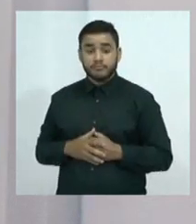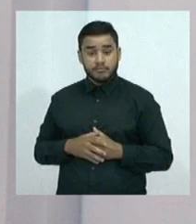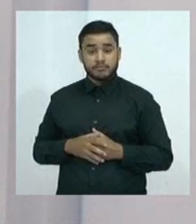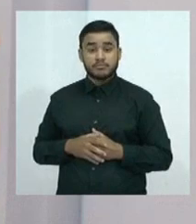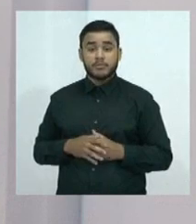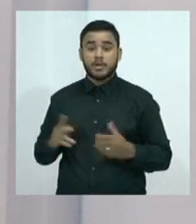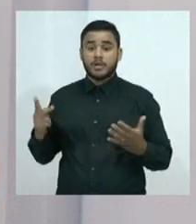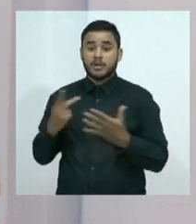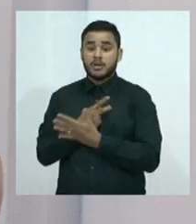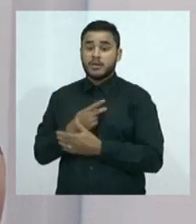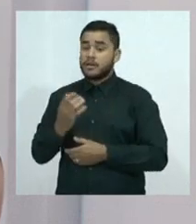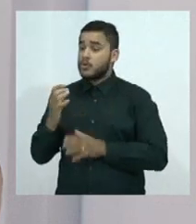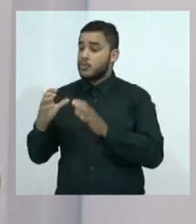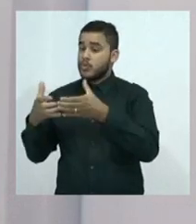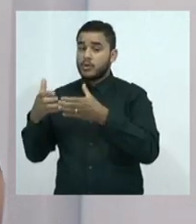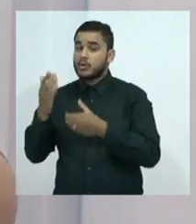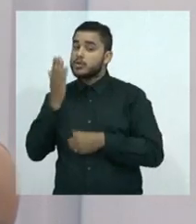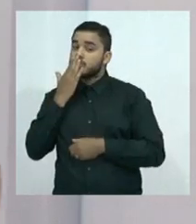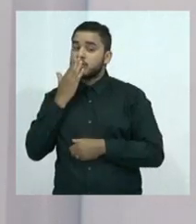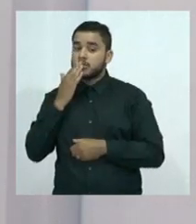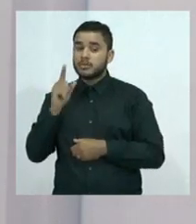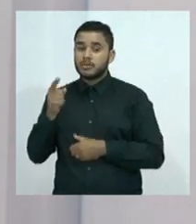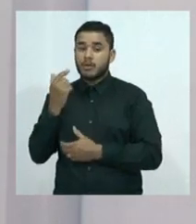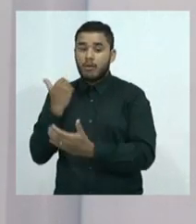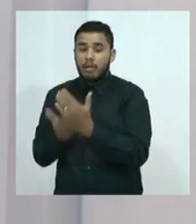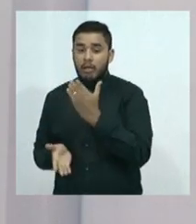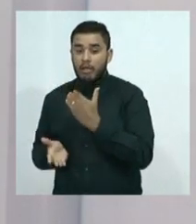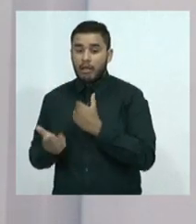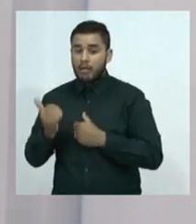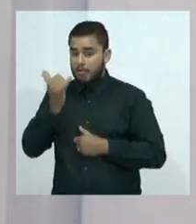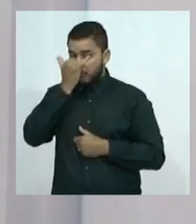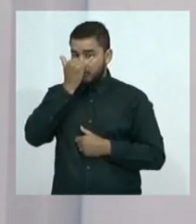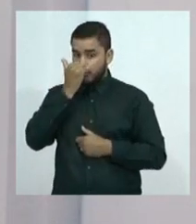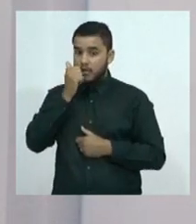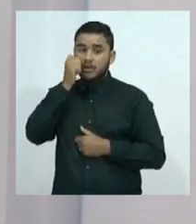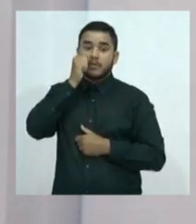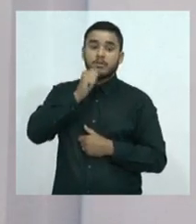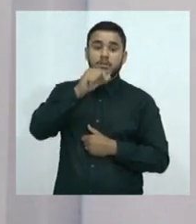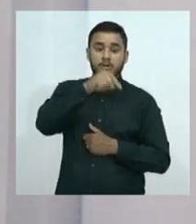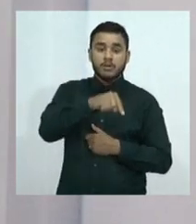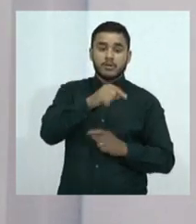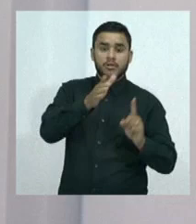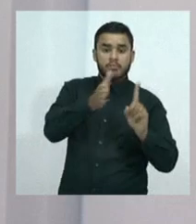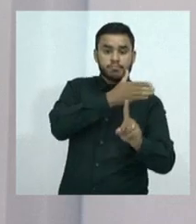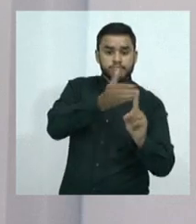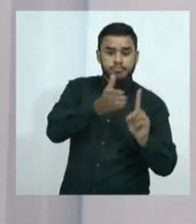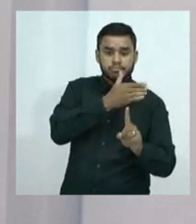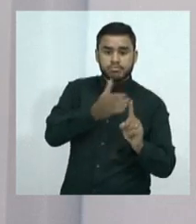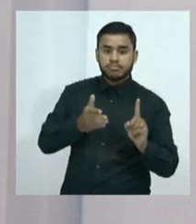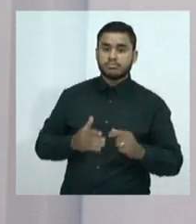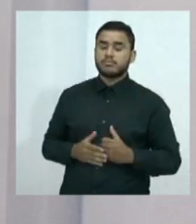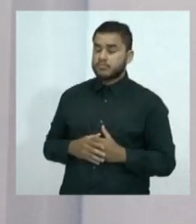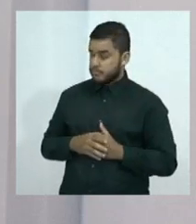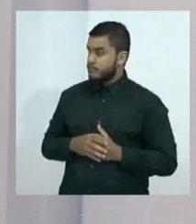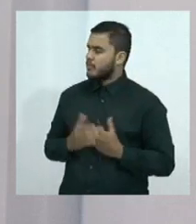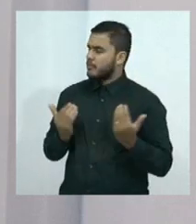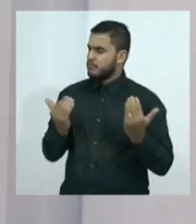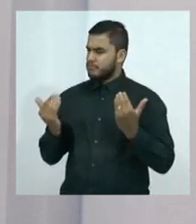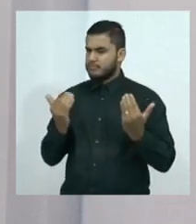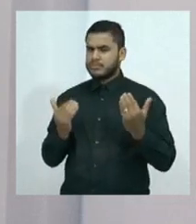frustração porque o time perdeu e vai descontar na mulher com um saco de... Realmente, a gente nota um